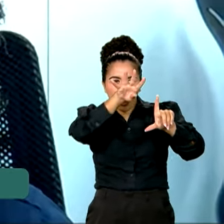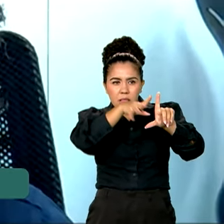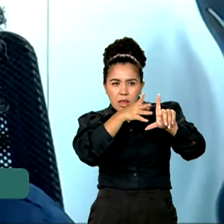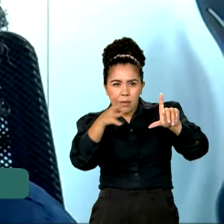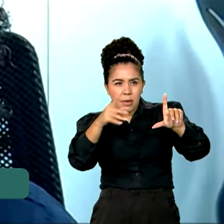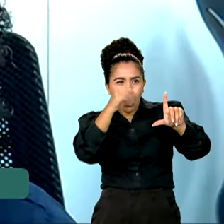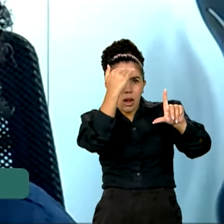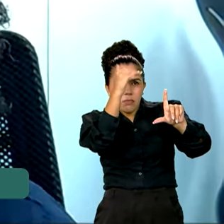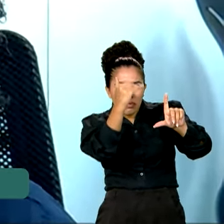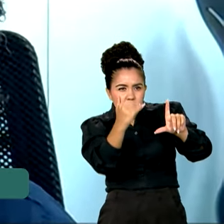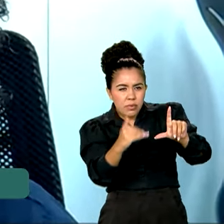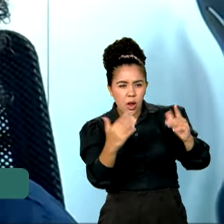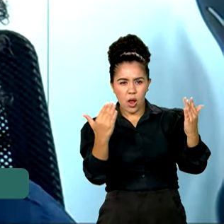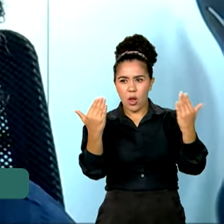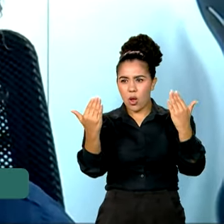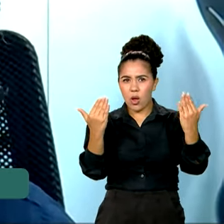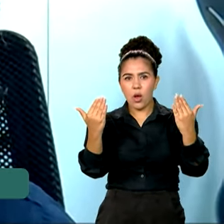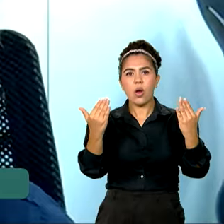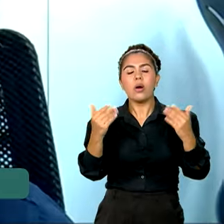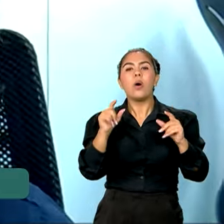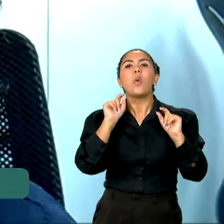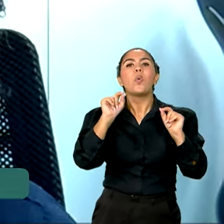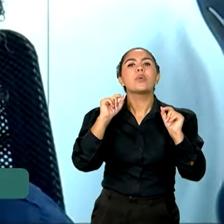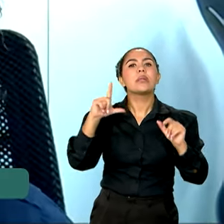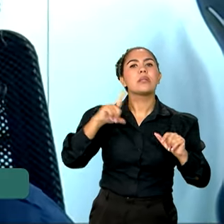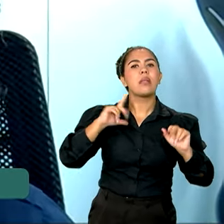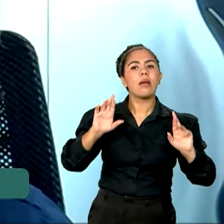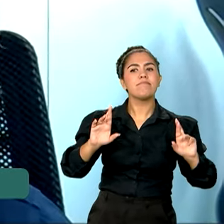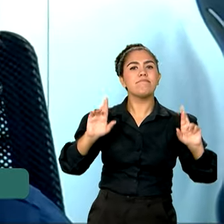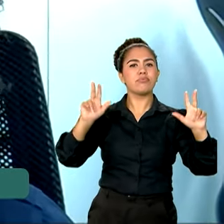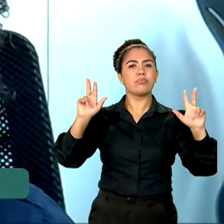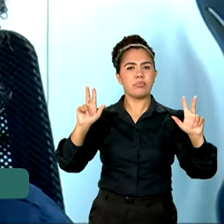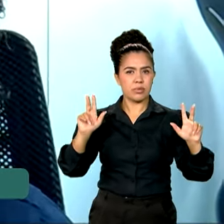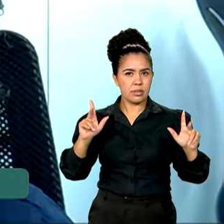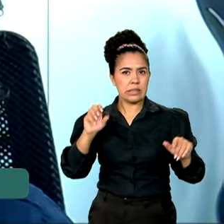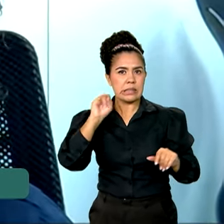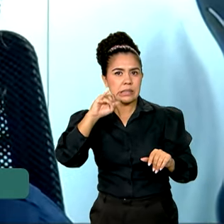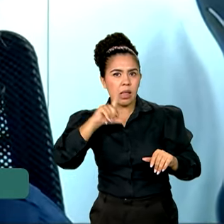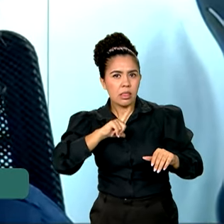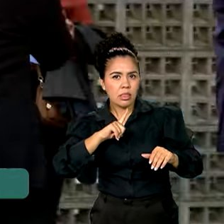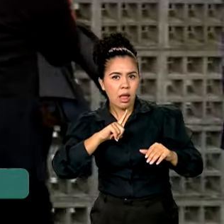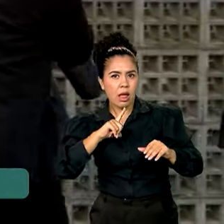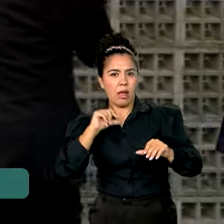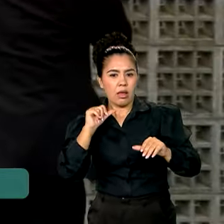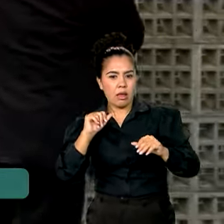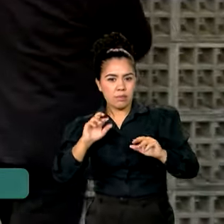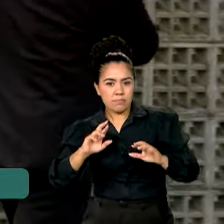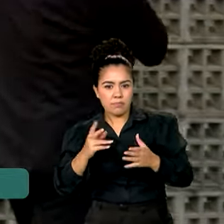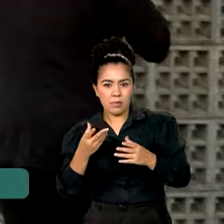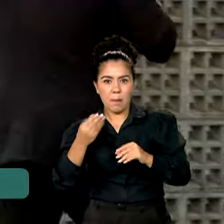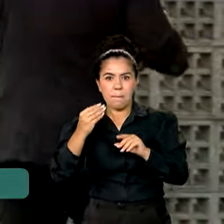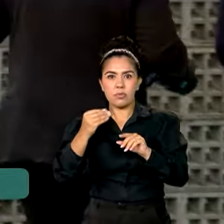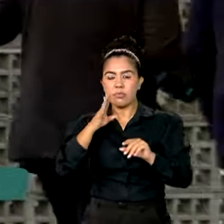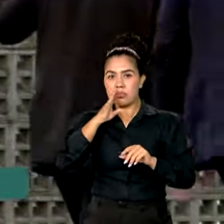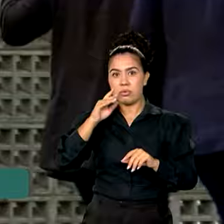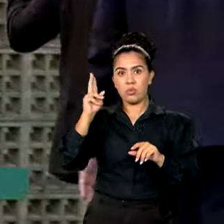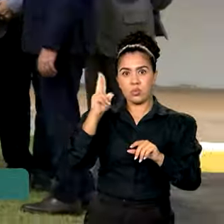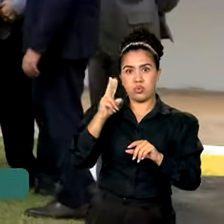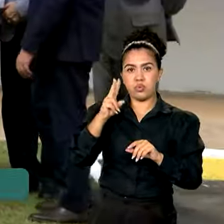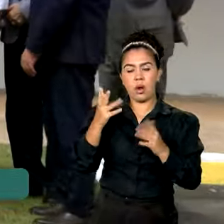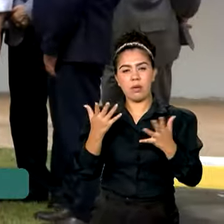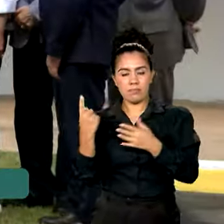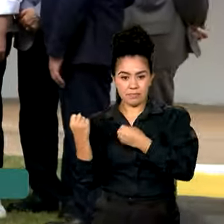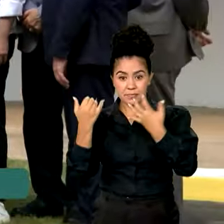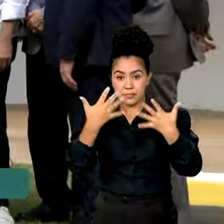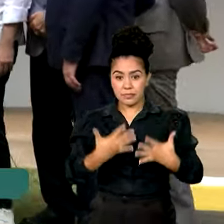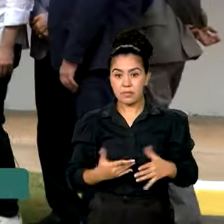exame, do que é que a gente encontra, né, de diferença, se está alterado ou não esse exame. No mês de abril, o governo federal